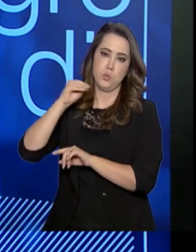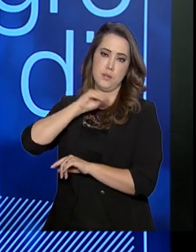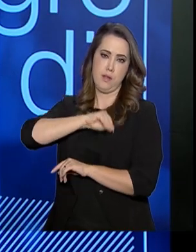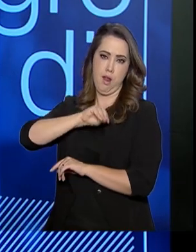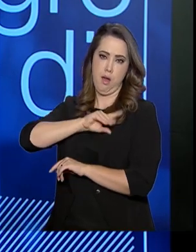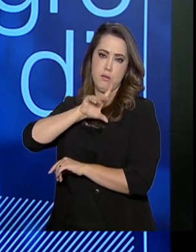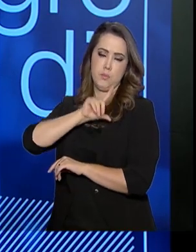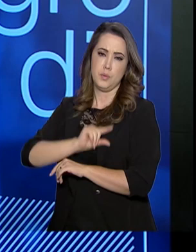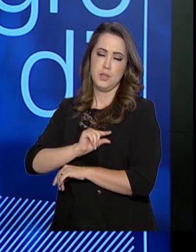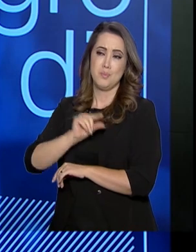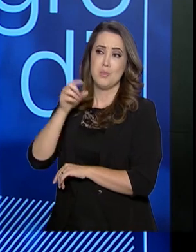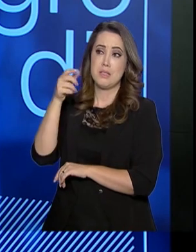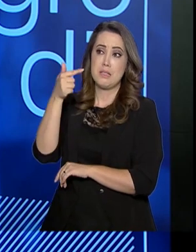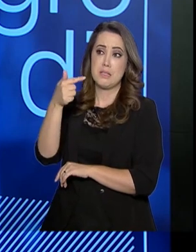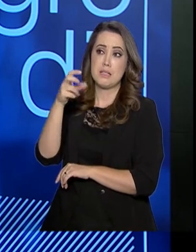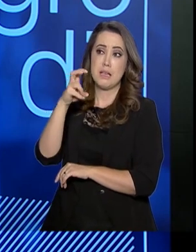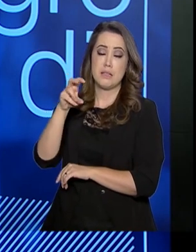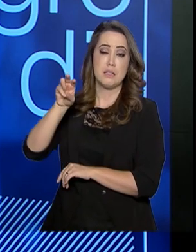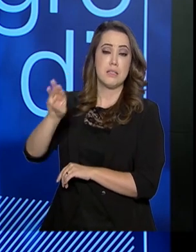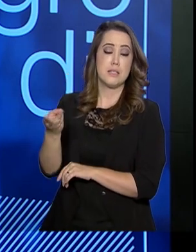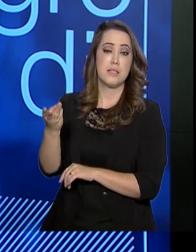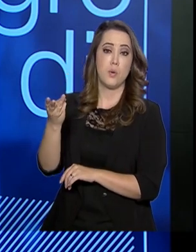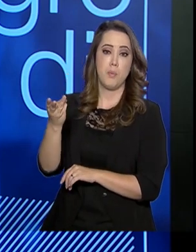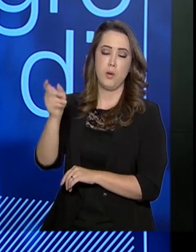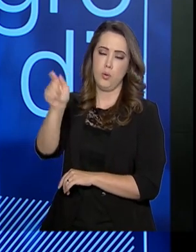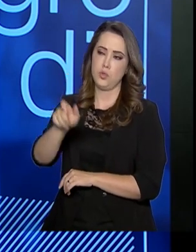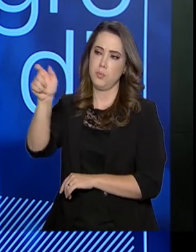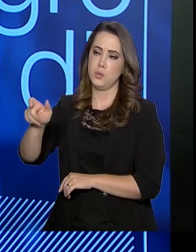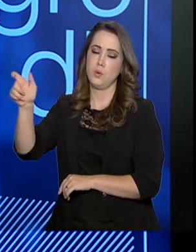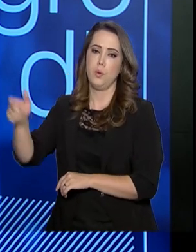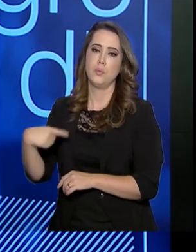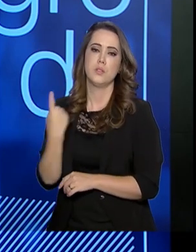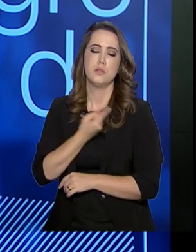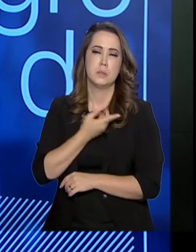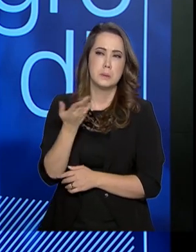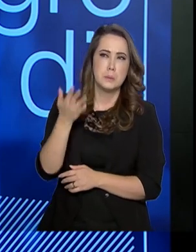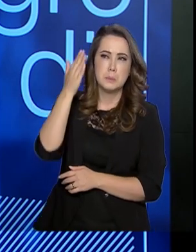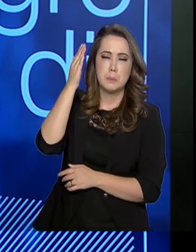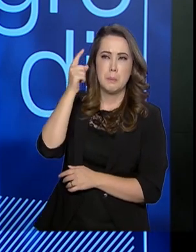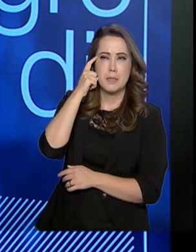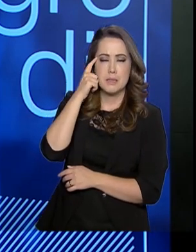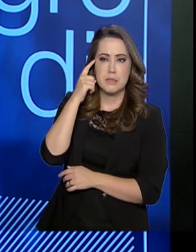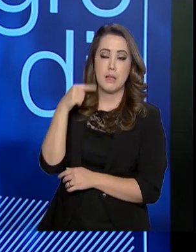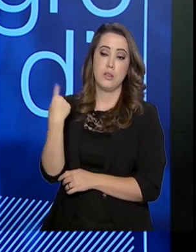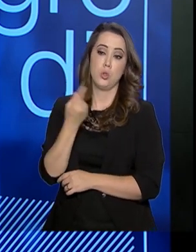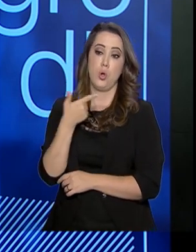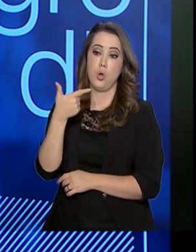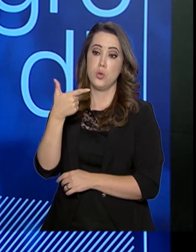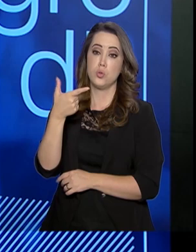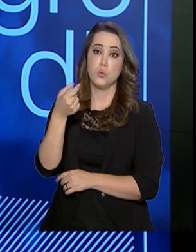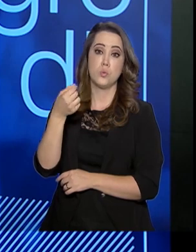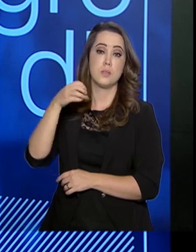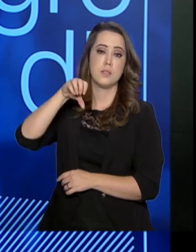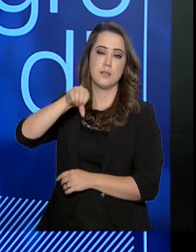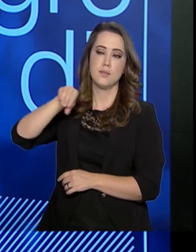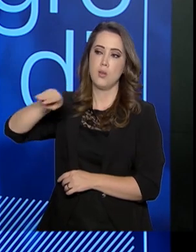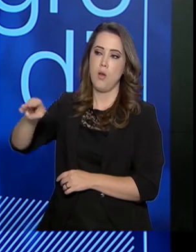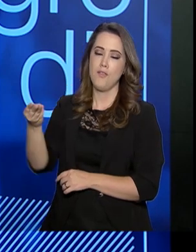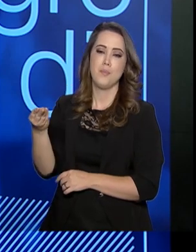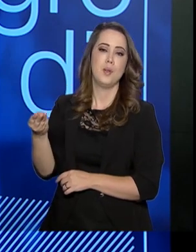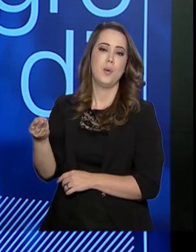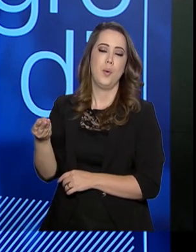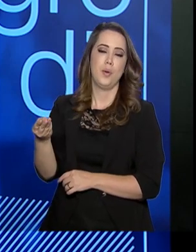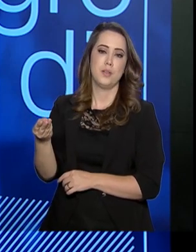75 milhões de brasileiros. Se você pensar que nós somos 209 milhões de brasileiros hoje, nós somos